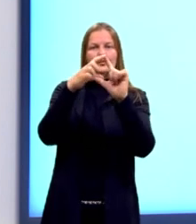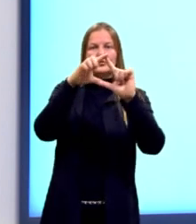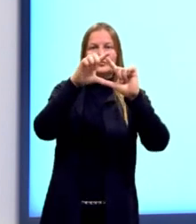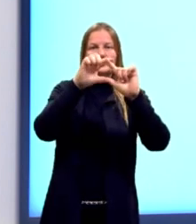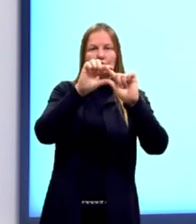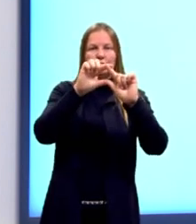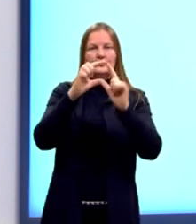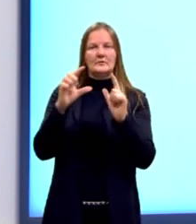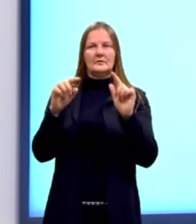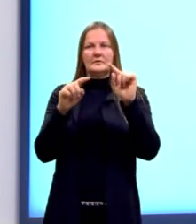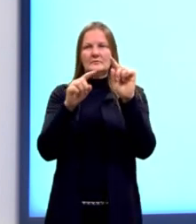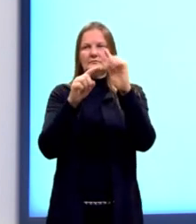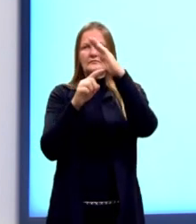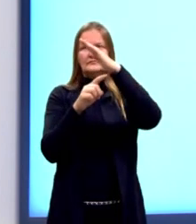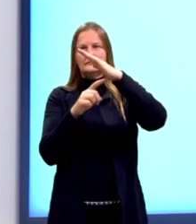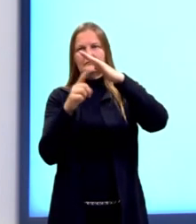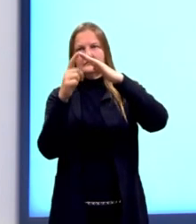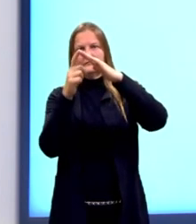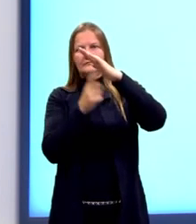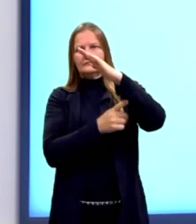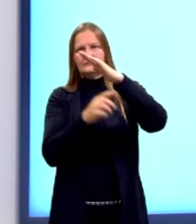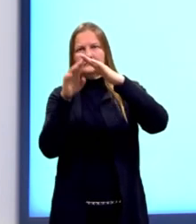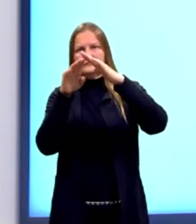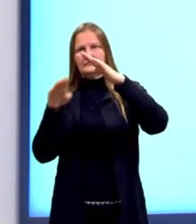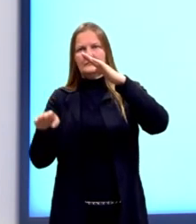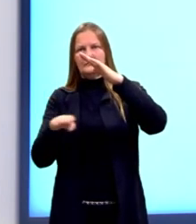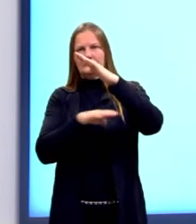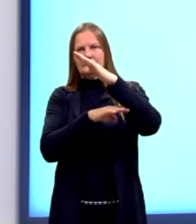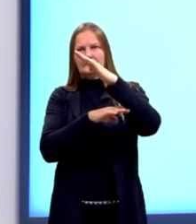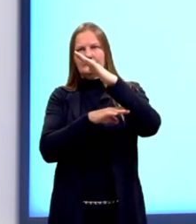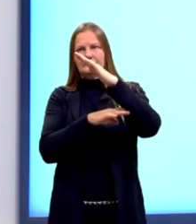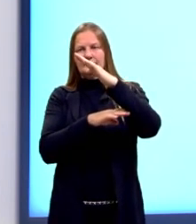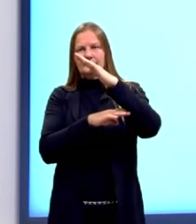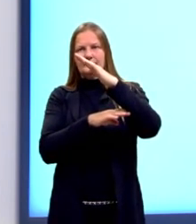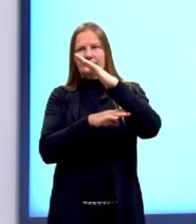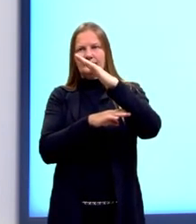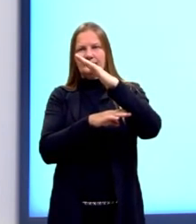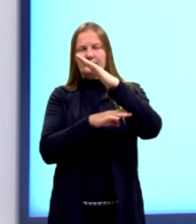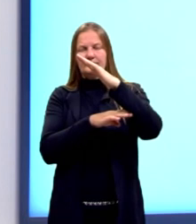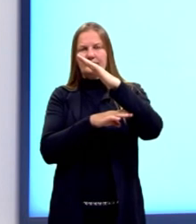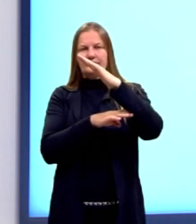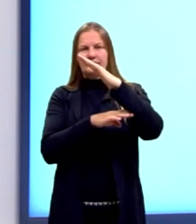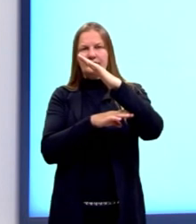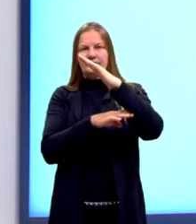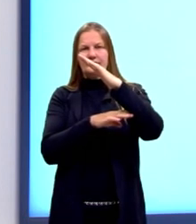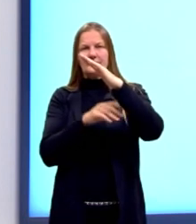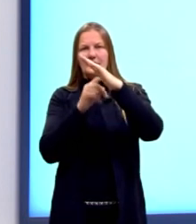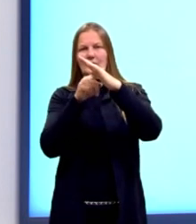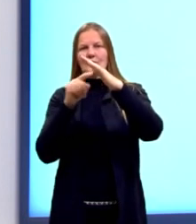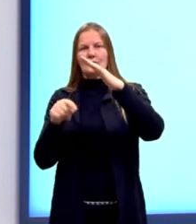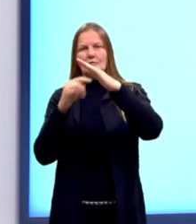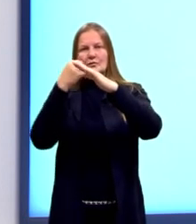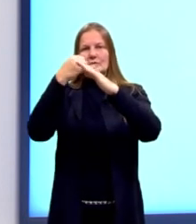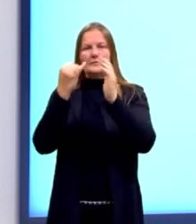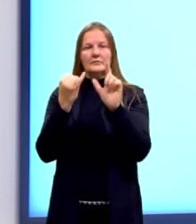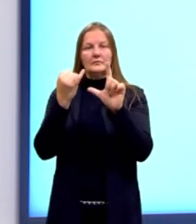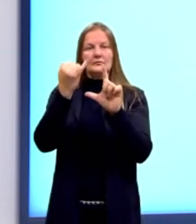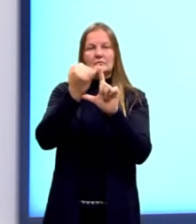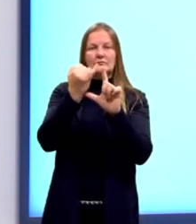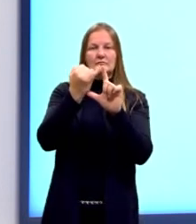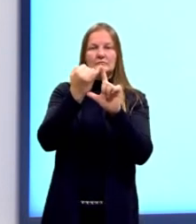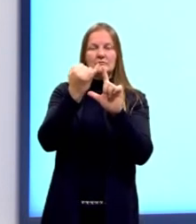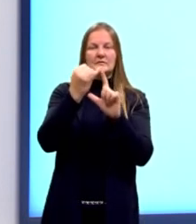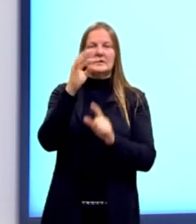lado oposto ao ângulo de 90 é chamado hipotenusa. Os outros dois lados são chamados